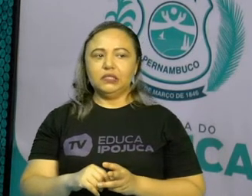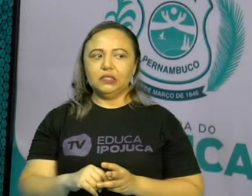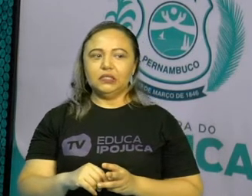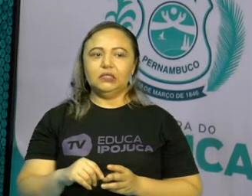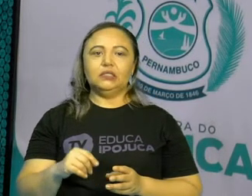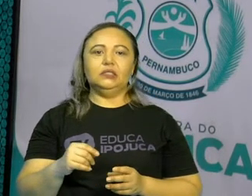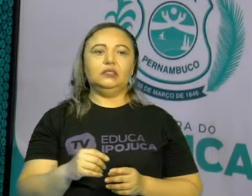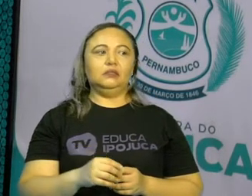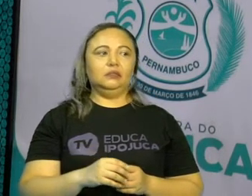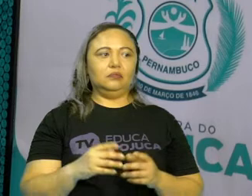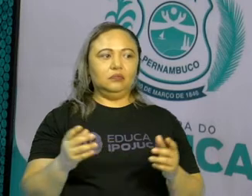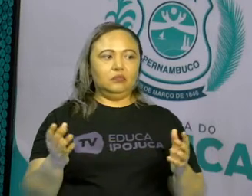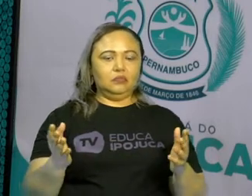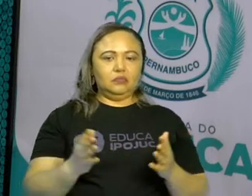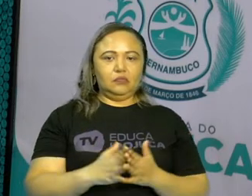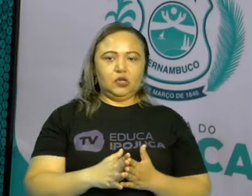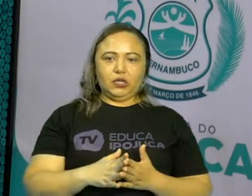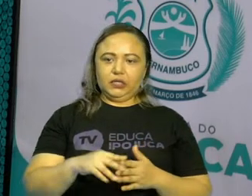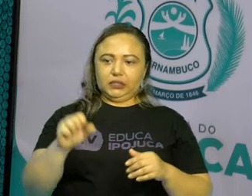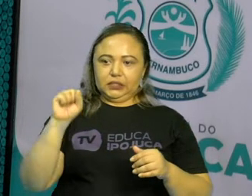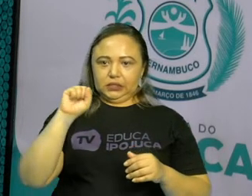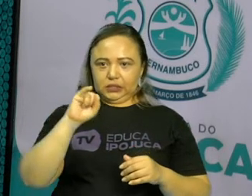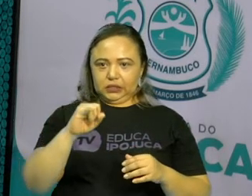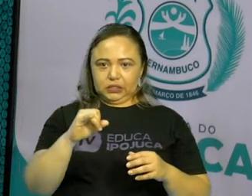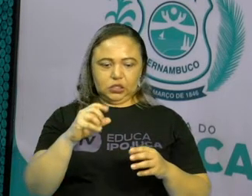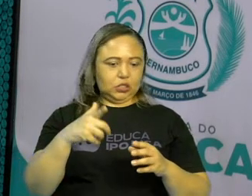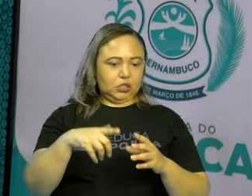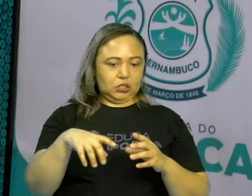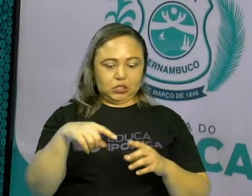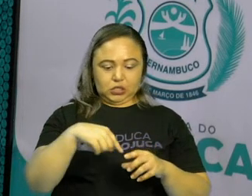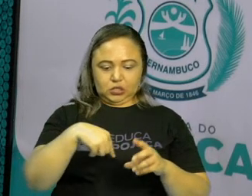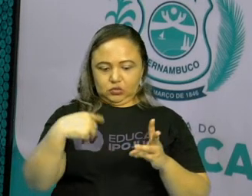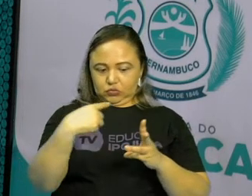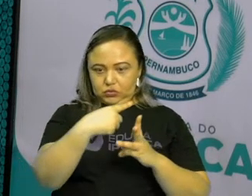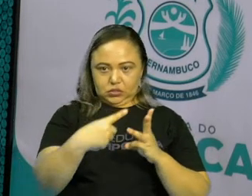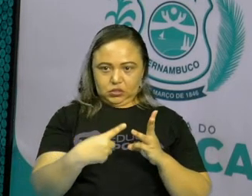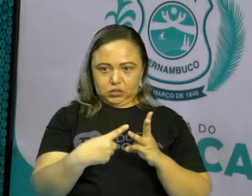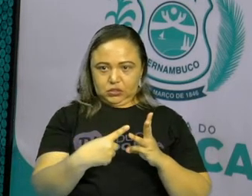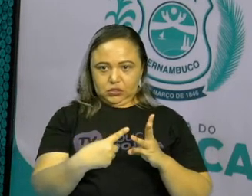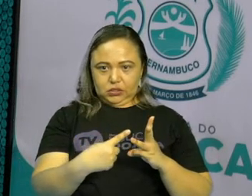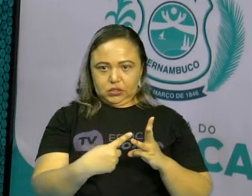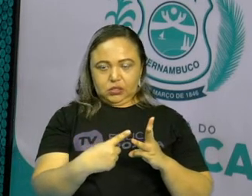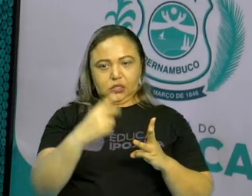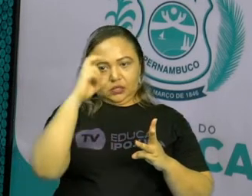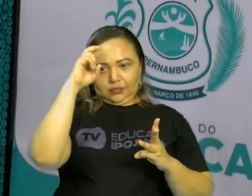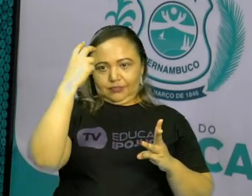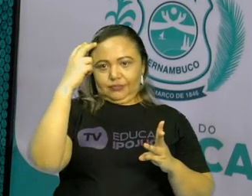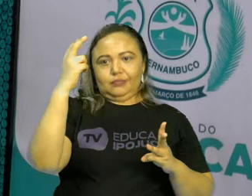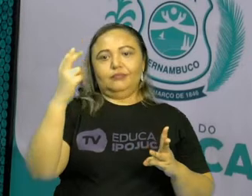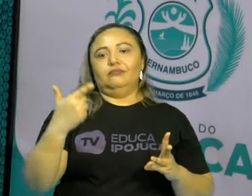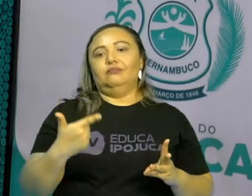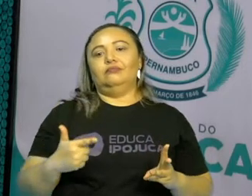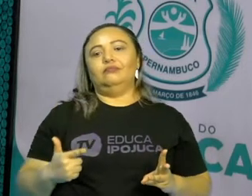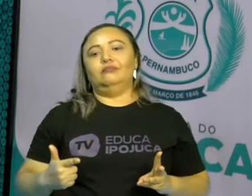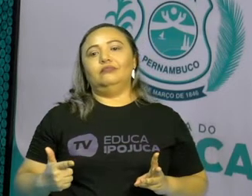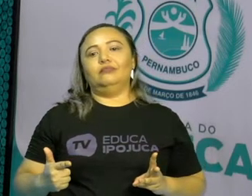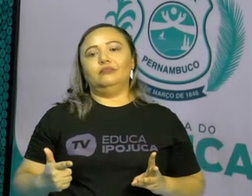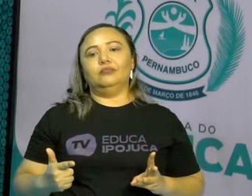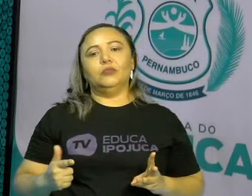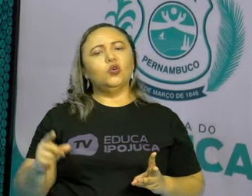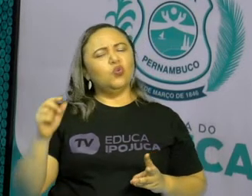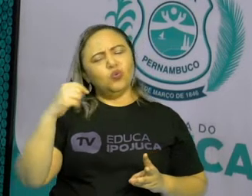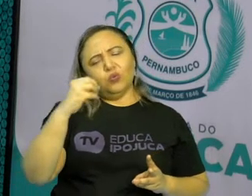e indígenas. Sem esse ato de convivência entre si, durante toda a história, a gente teria uma